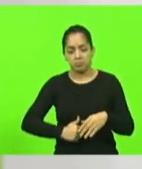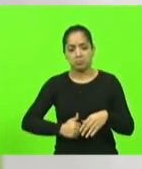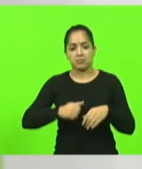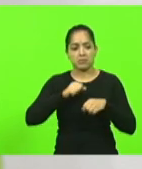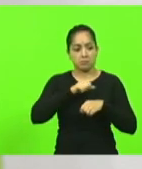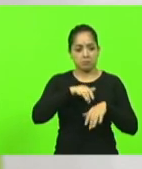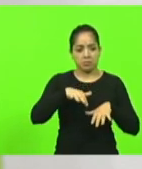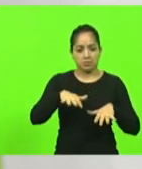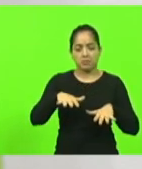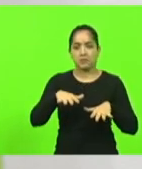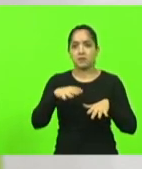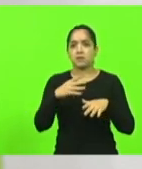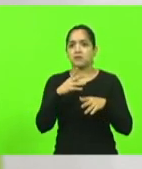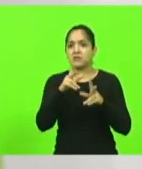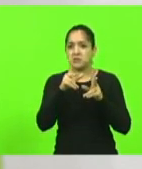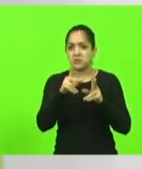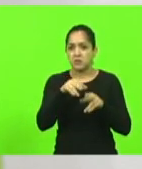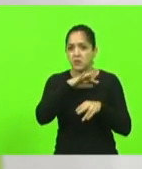animais.